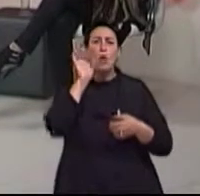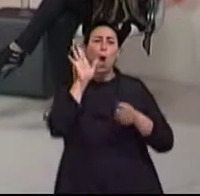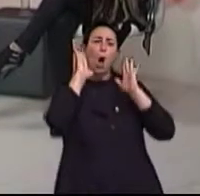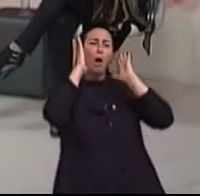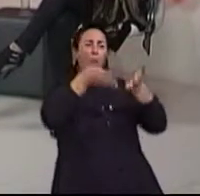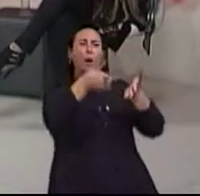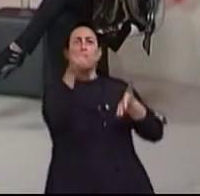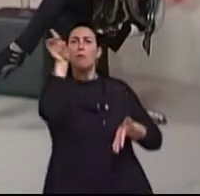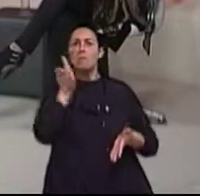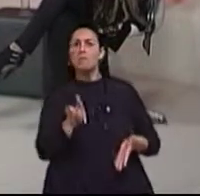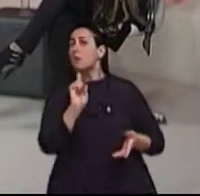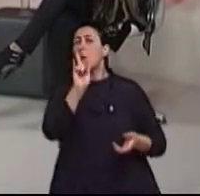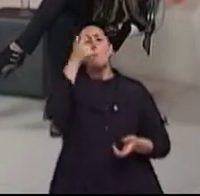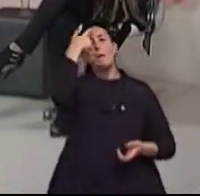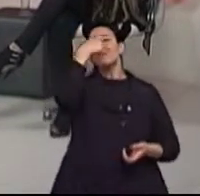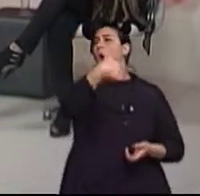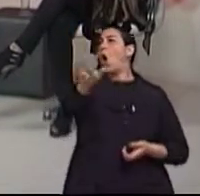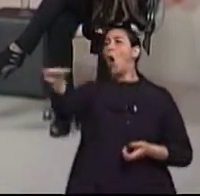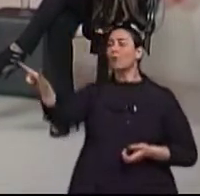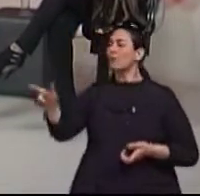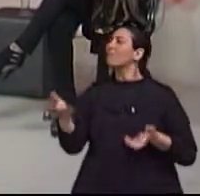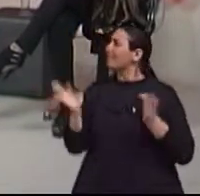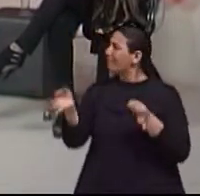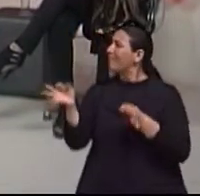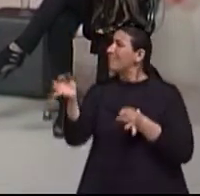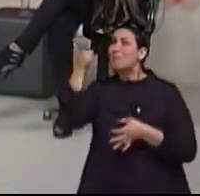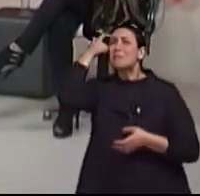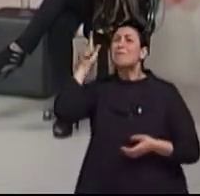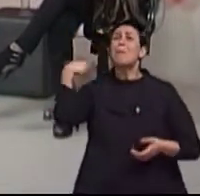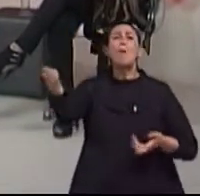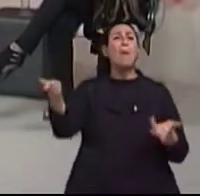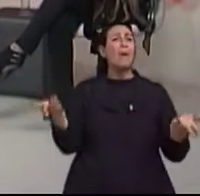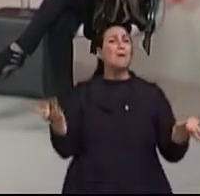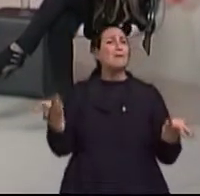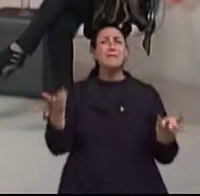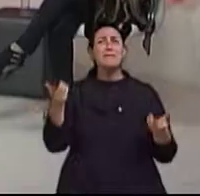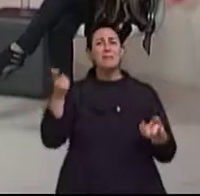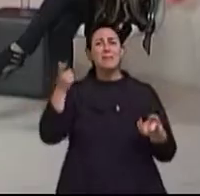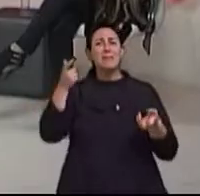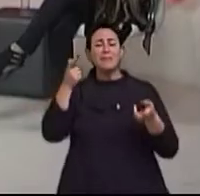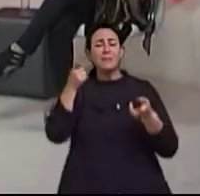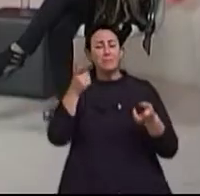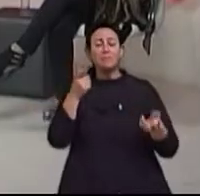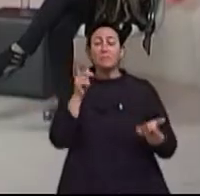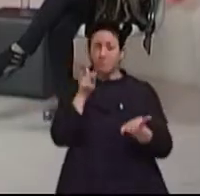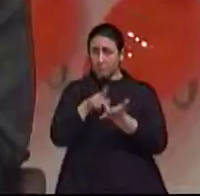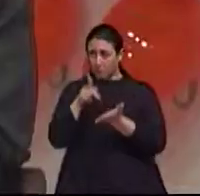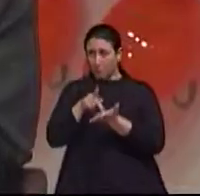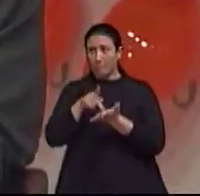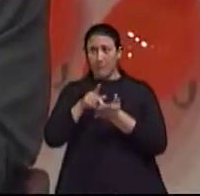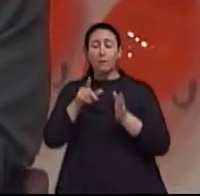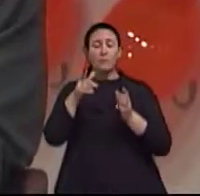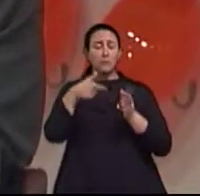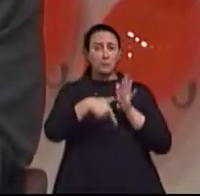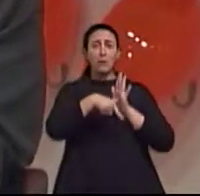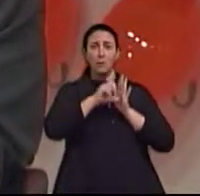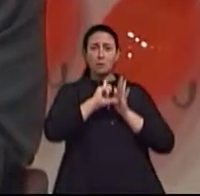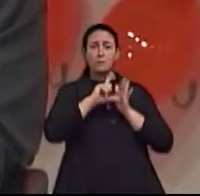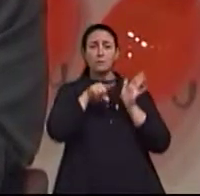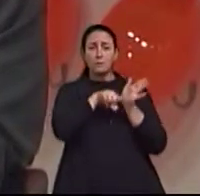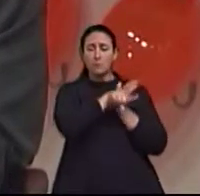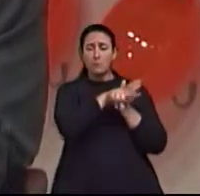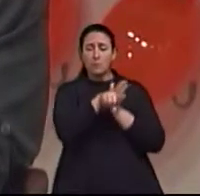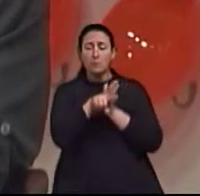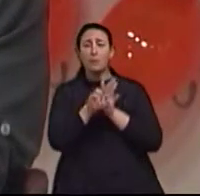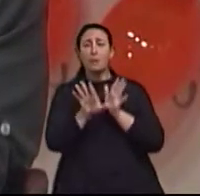sucesso da vida. É feito depois que se vê isso. Bom, e tem dados que mostram, eu estava comentando antes aqui com o doutor, que